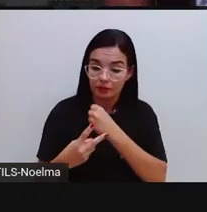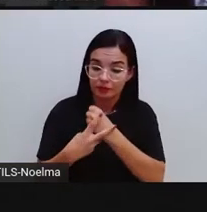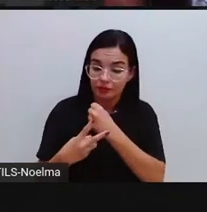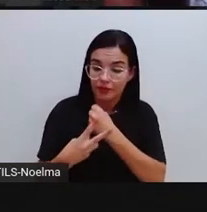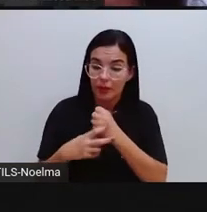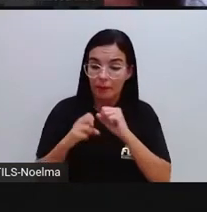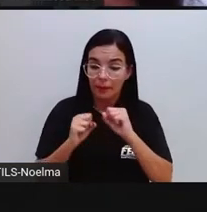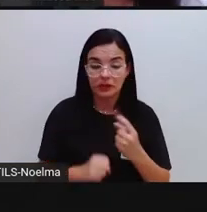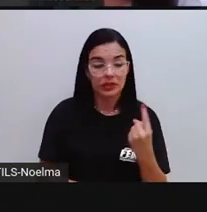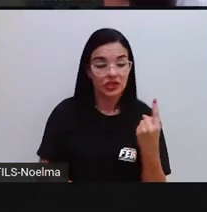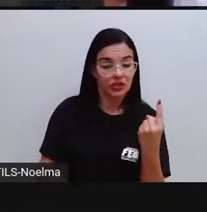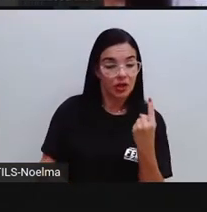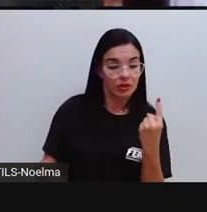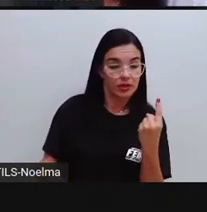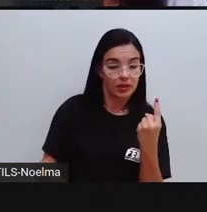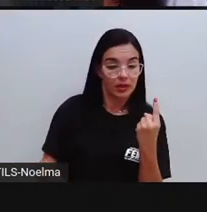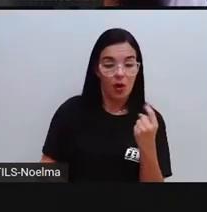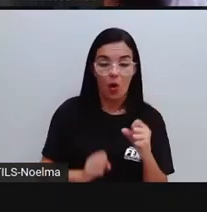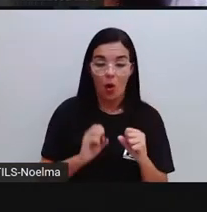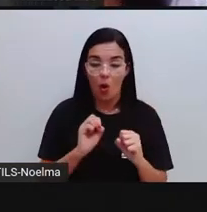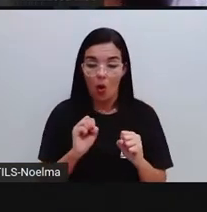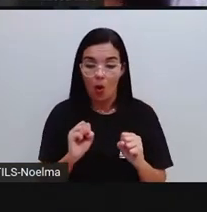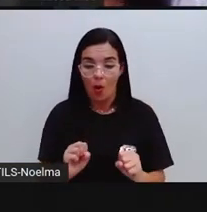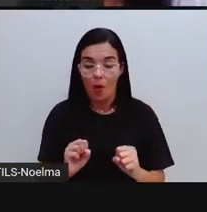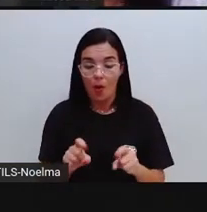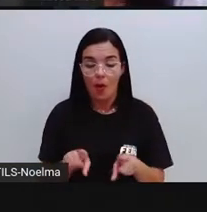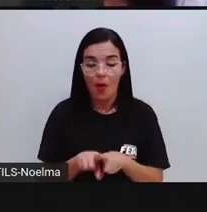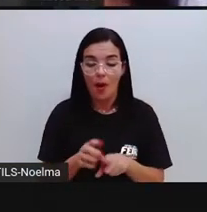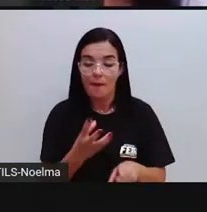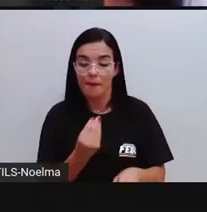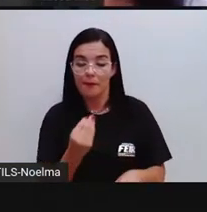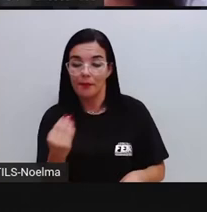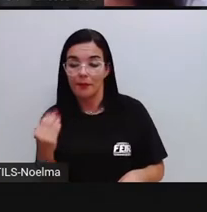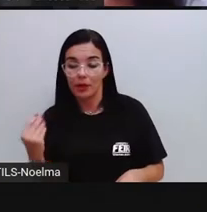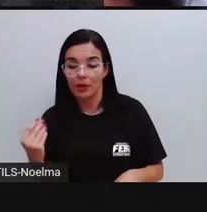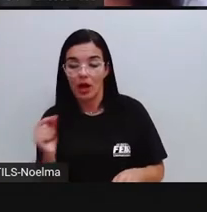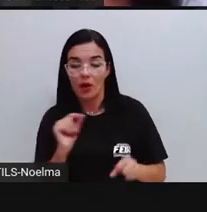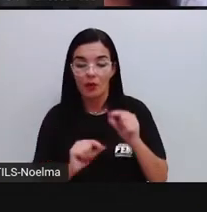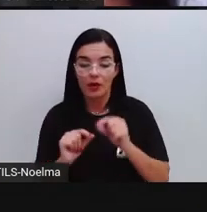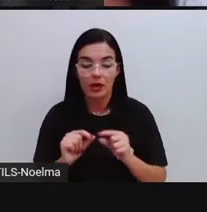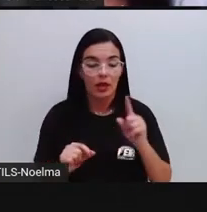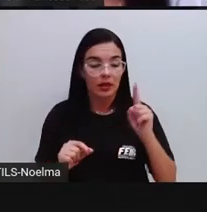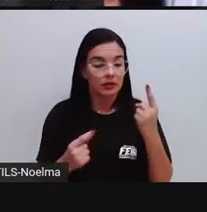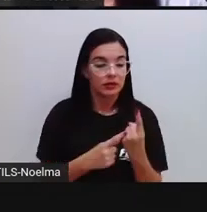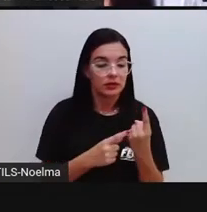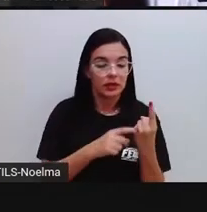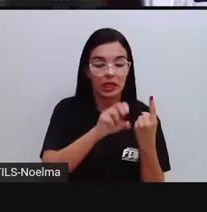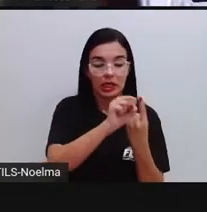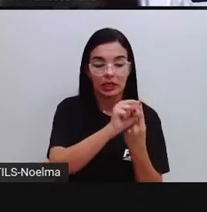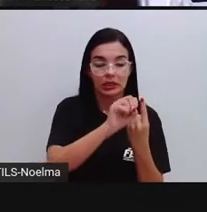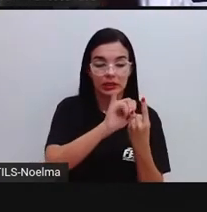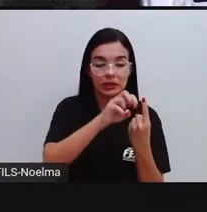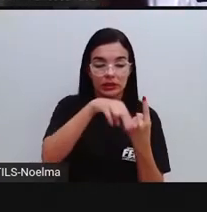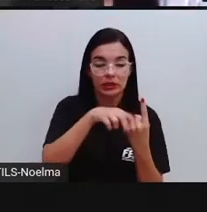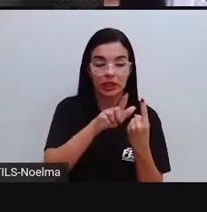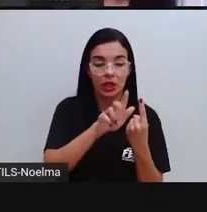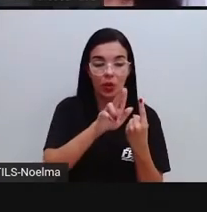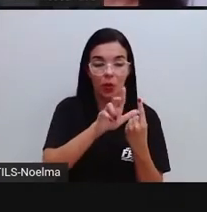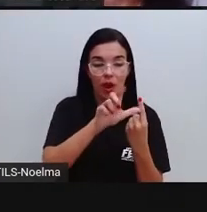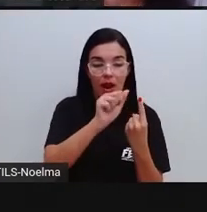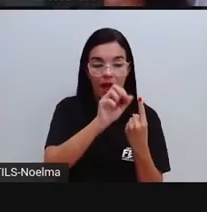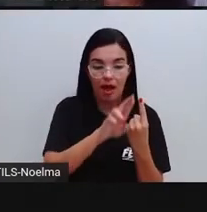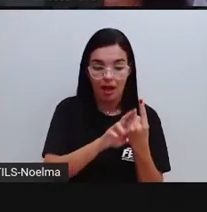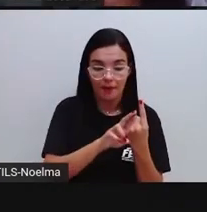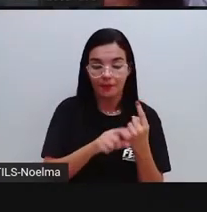singular, quanto no plural. Porque podem indicar ações aí relacionadas a uma pessoa só ou